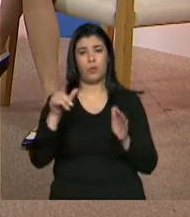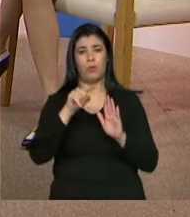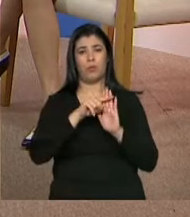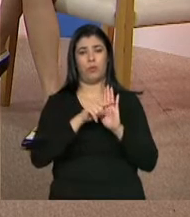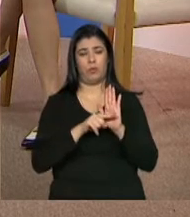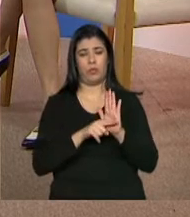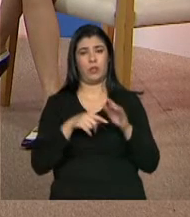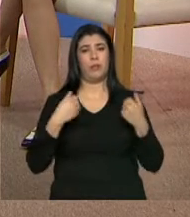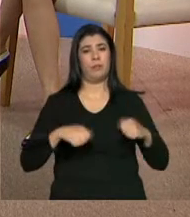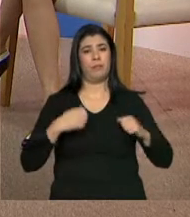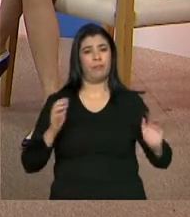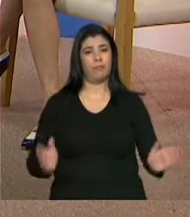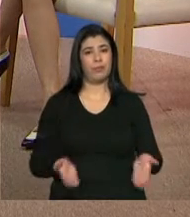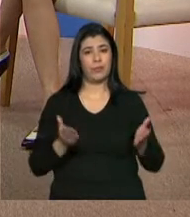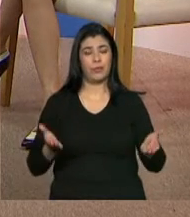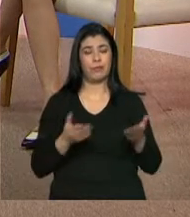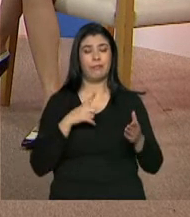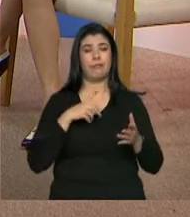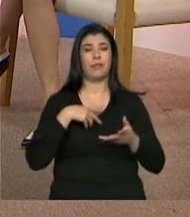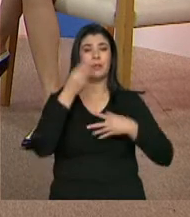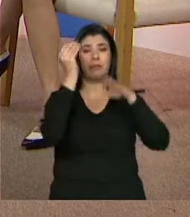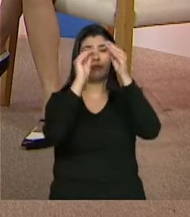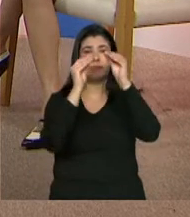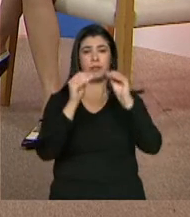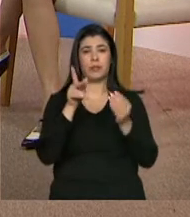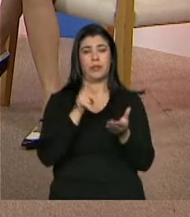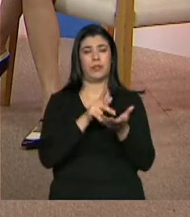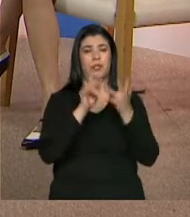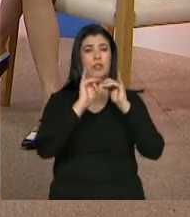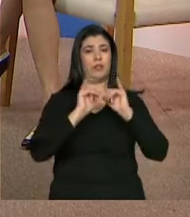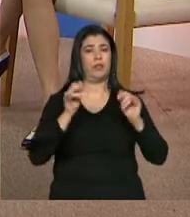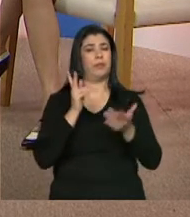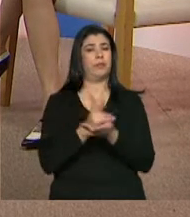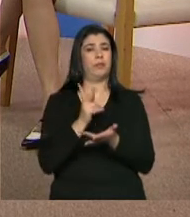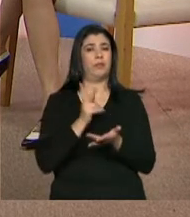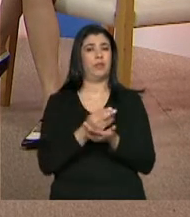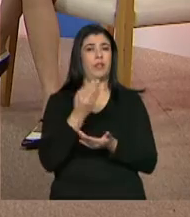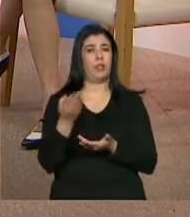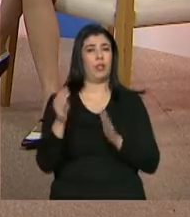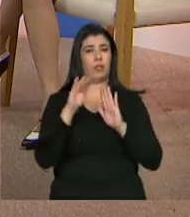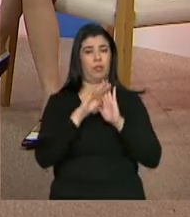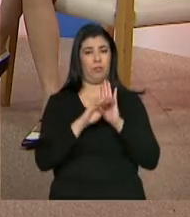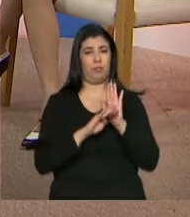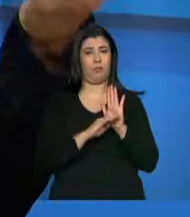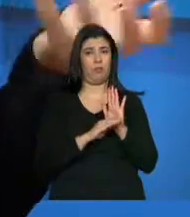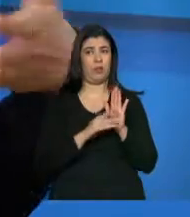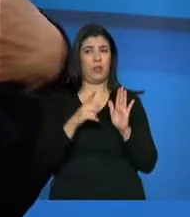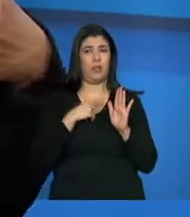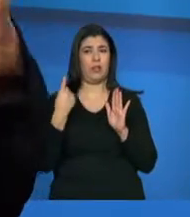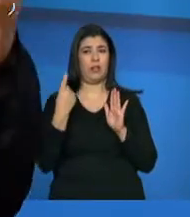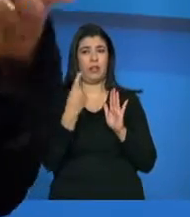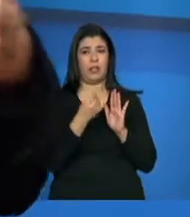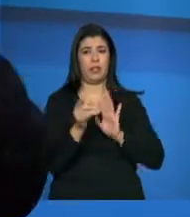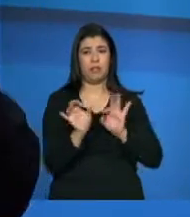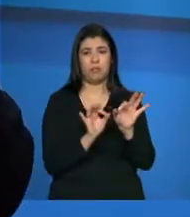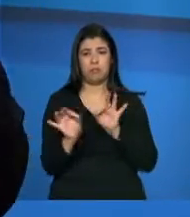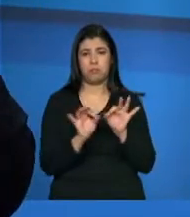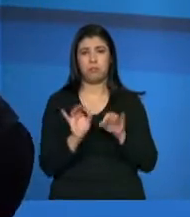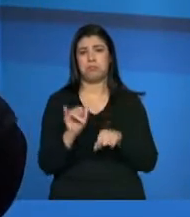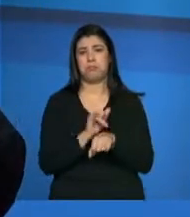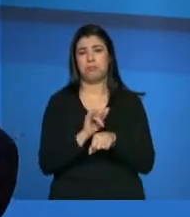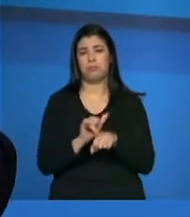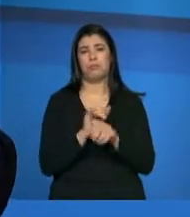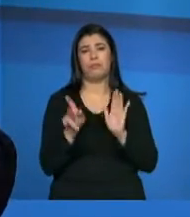pra ir fazer, prestar essas informações. Ao mesmo tempo, esses programas, a lógica, como cada um tem a sua lógica, tem